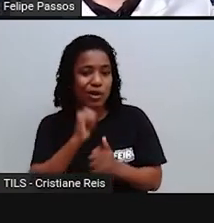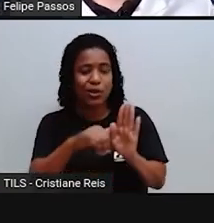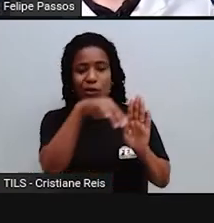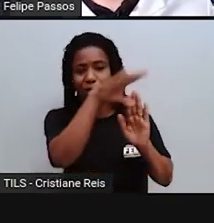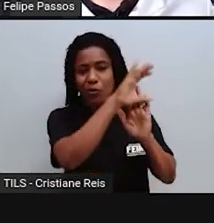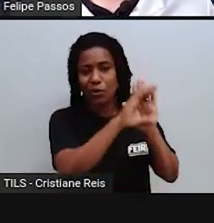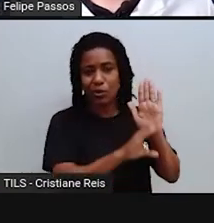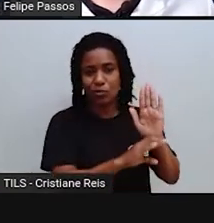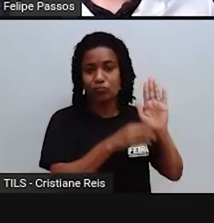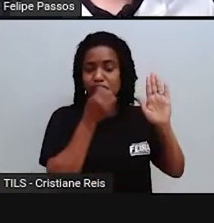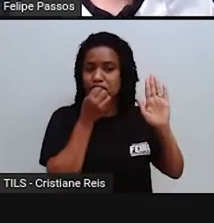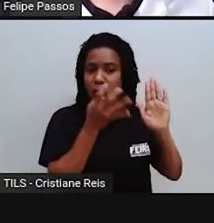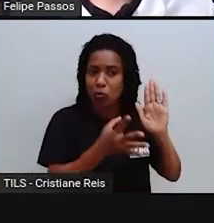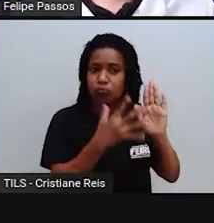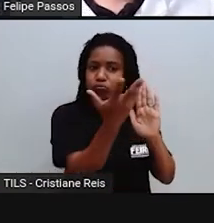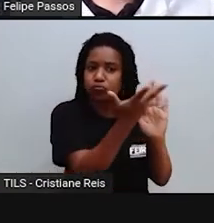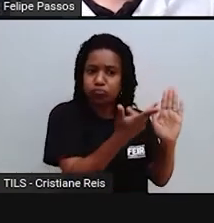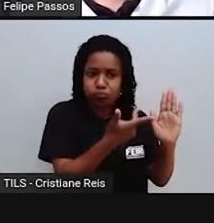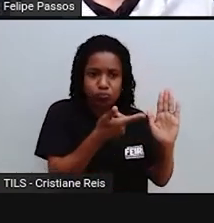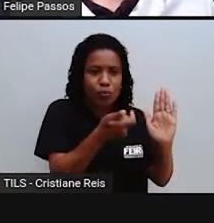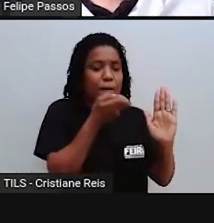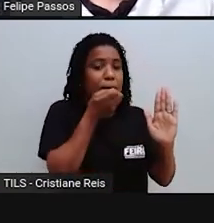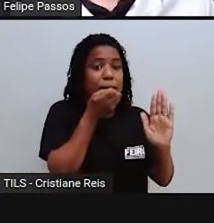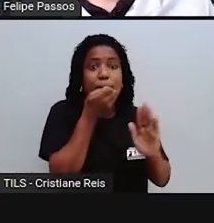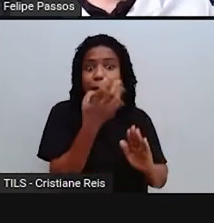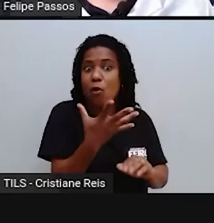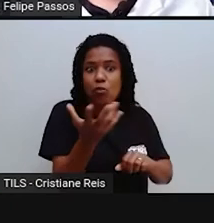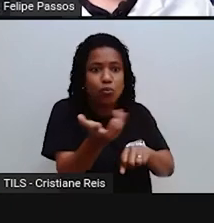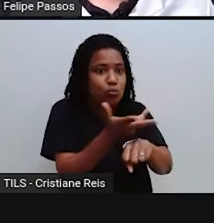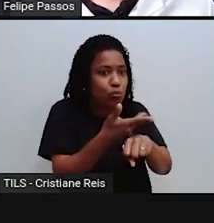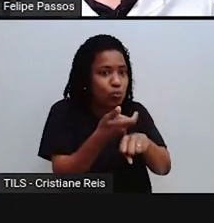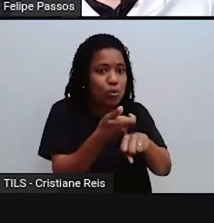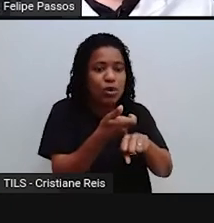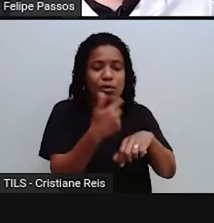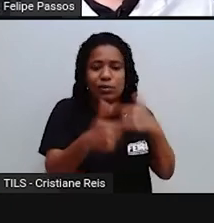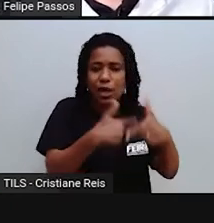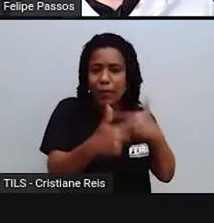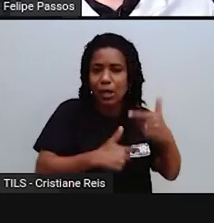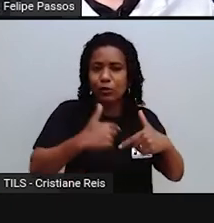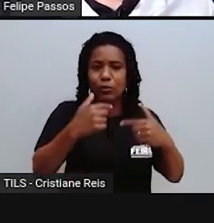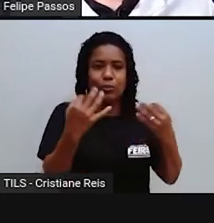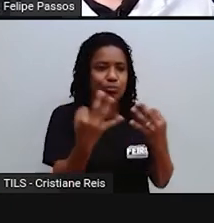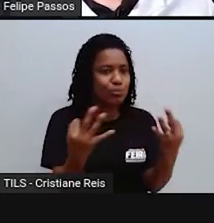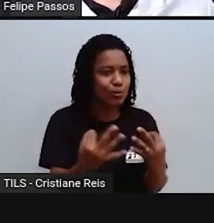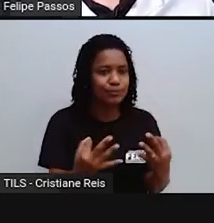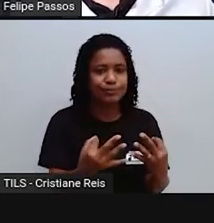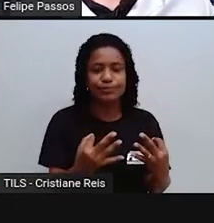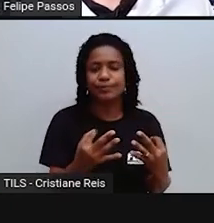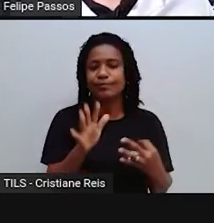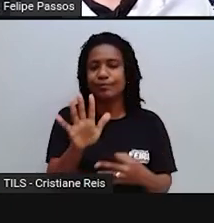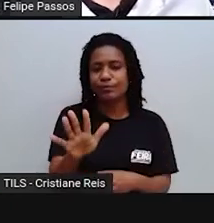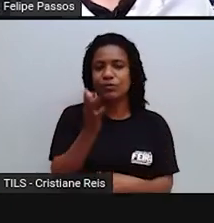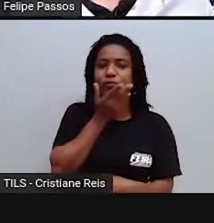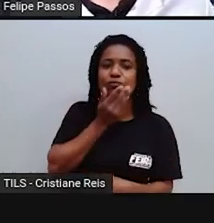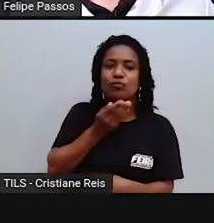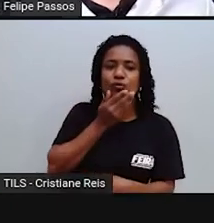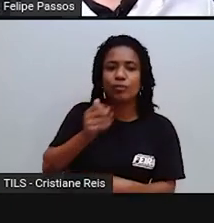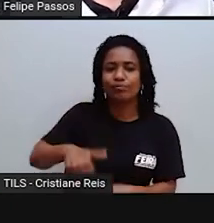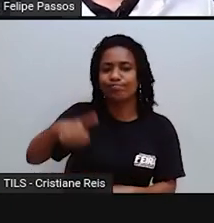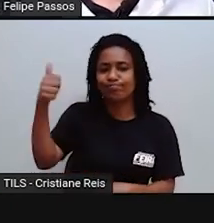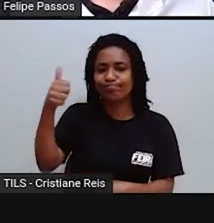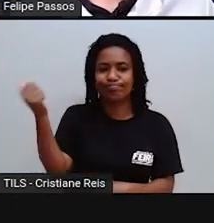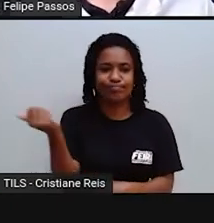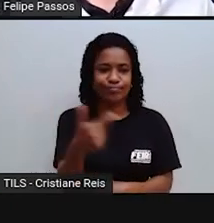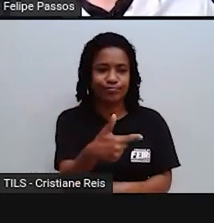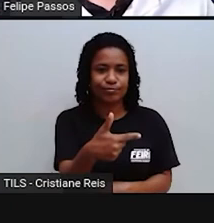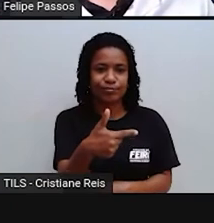ganham menos, trabalham em funções até melhores do que homens e ganham menos, não em uma instituição como a prefeitura, mas